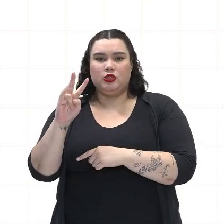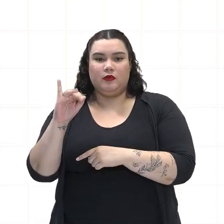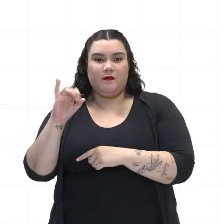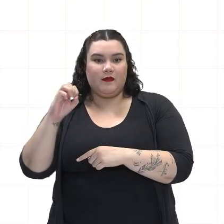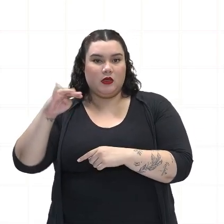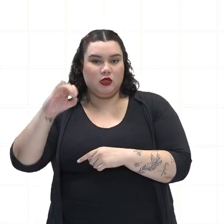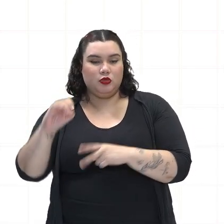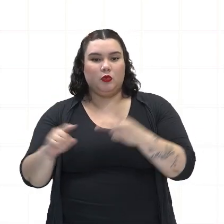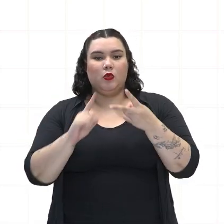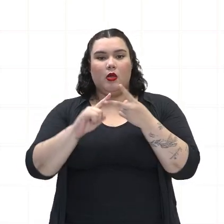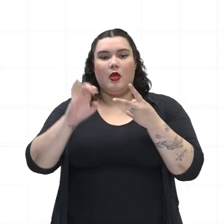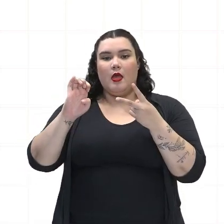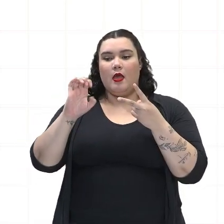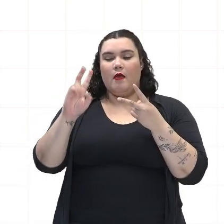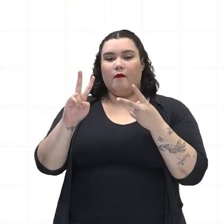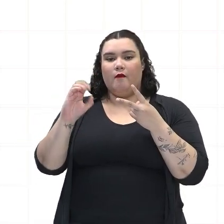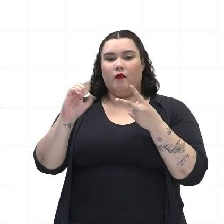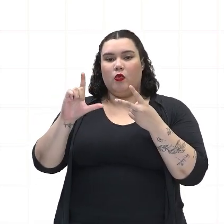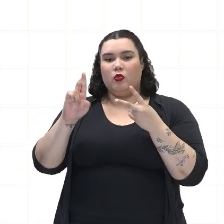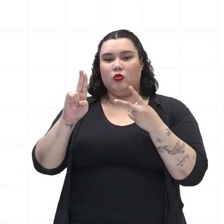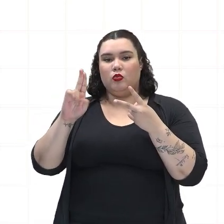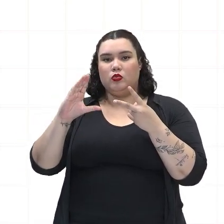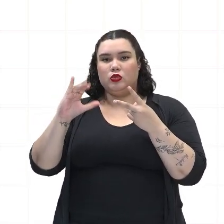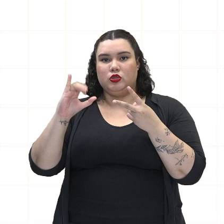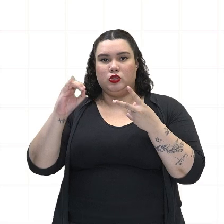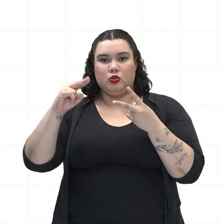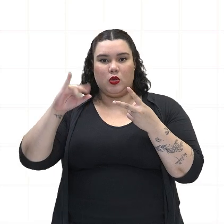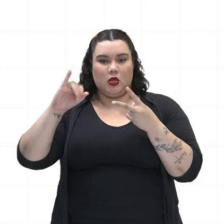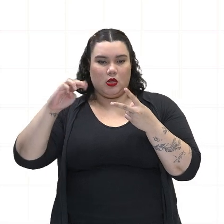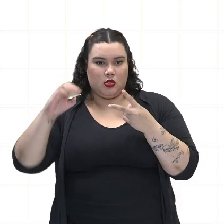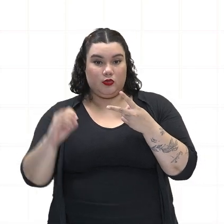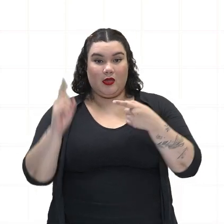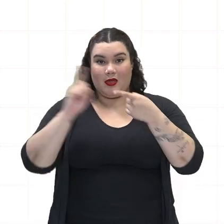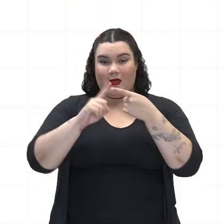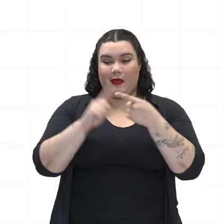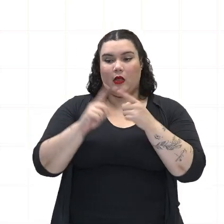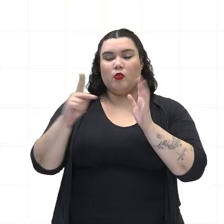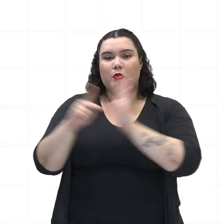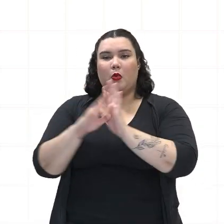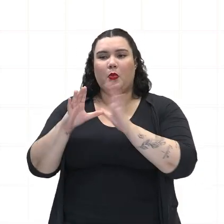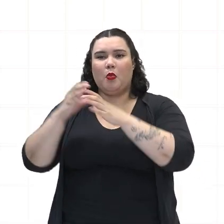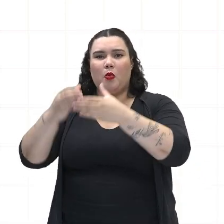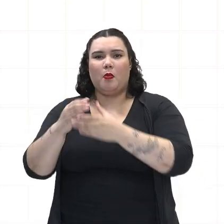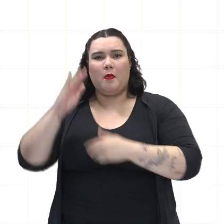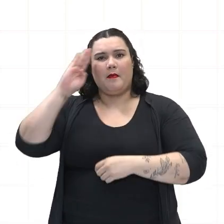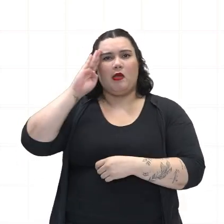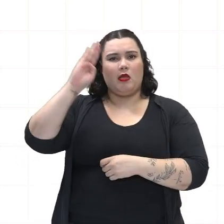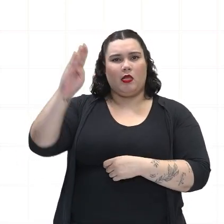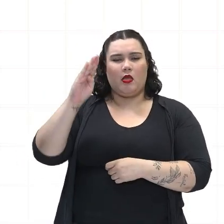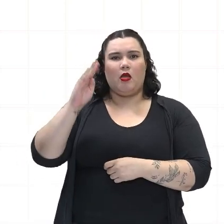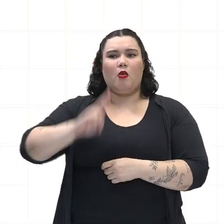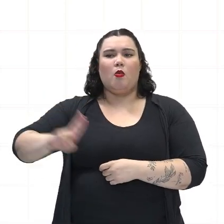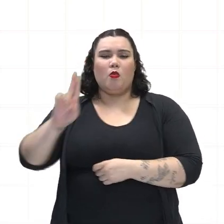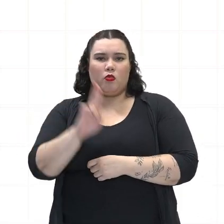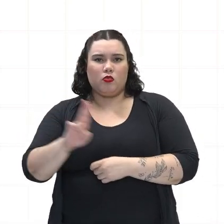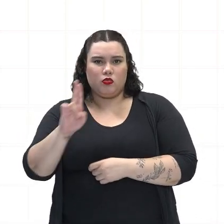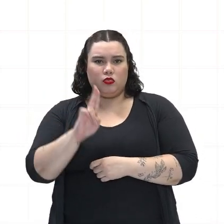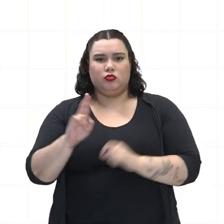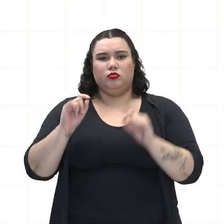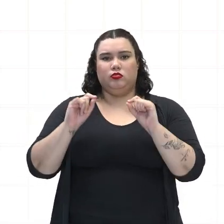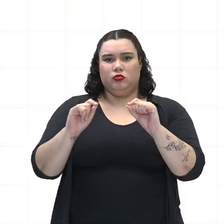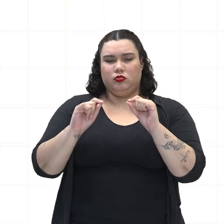presente dentro da mocidade militar que vai fazer com que mais tarde eles aderam,